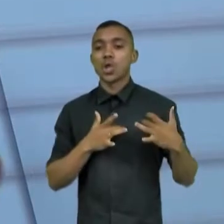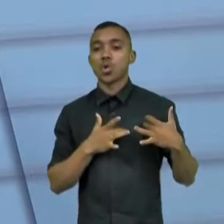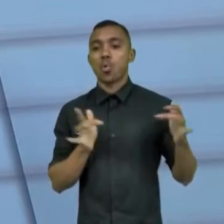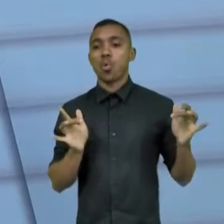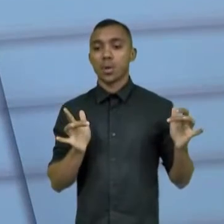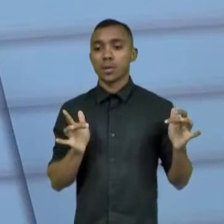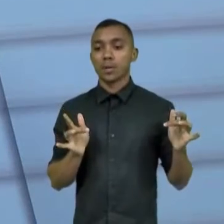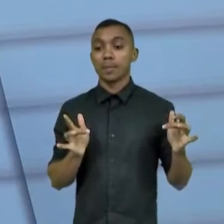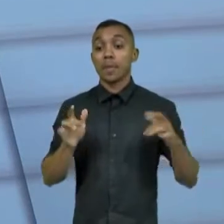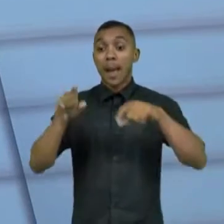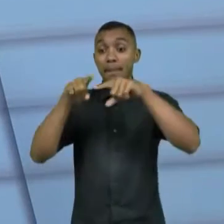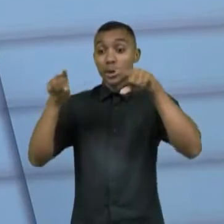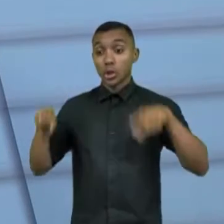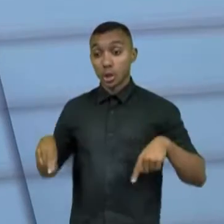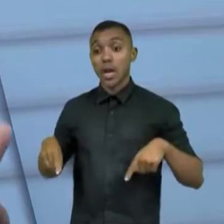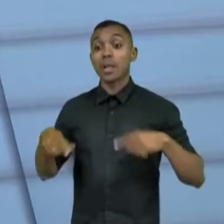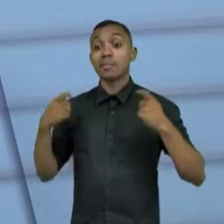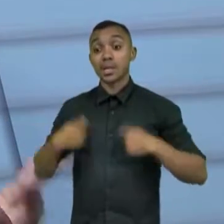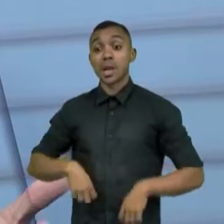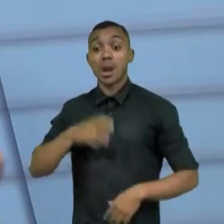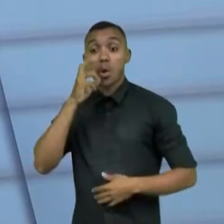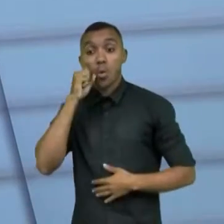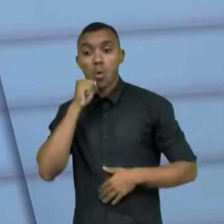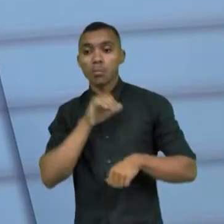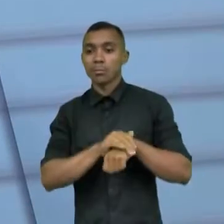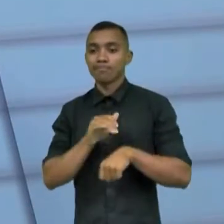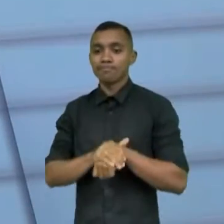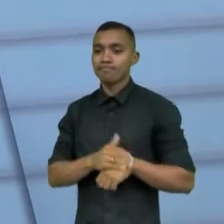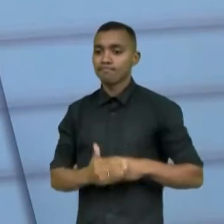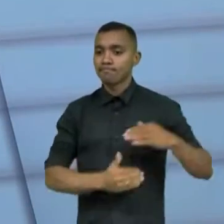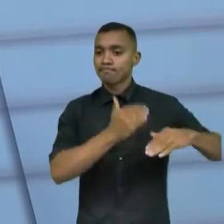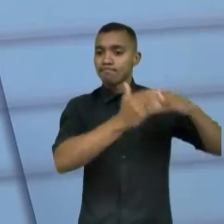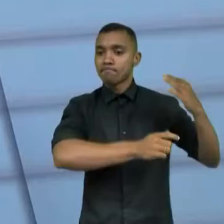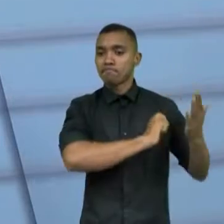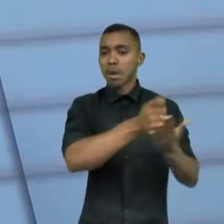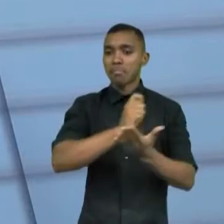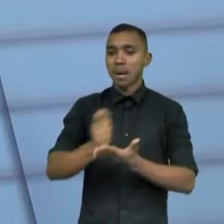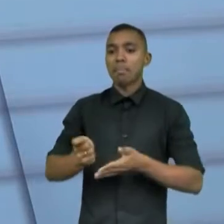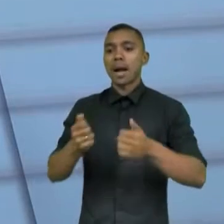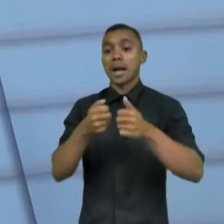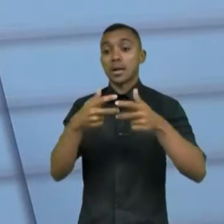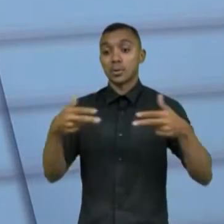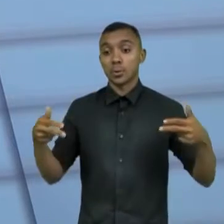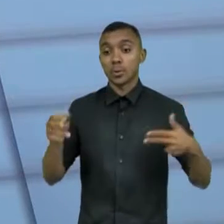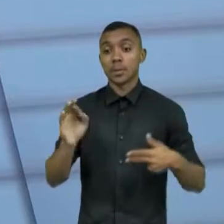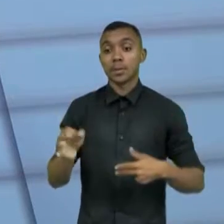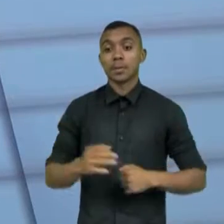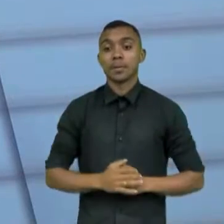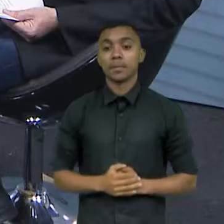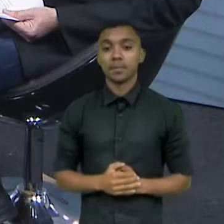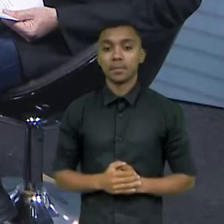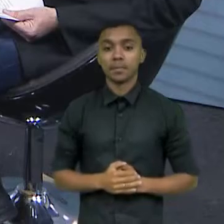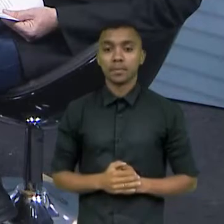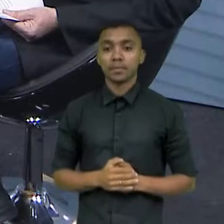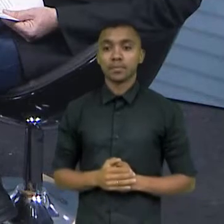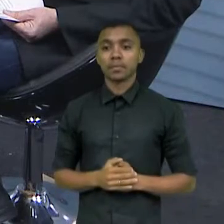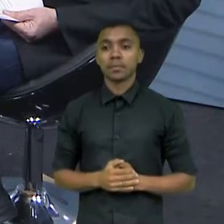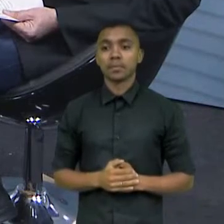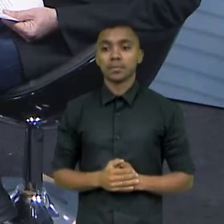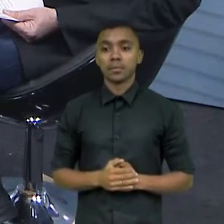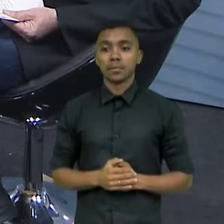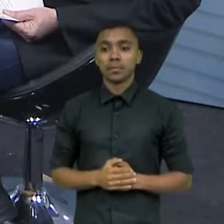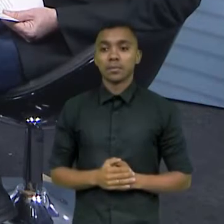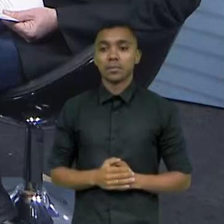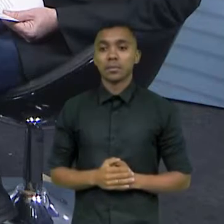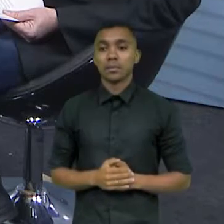negócio de impacto, ele precisa faturar e lucrar, se autossustentar, exatamente, dentre outras coisas. Não vai ser um negócio para